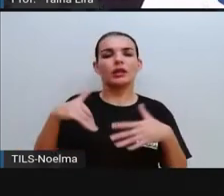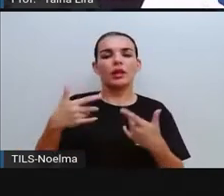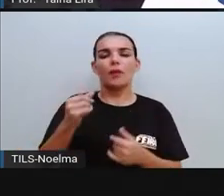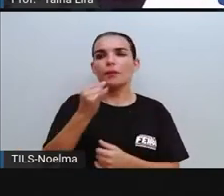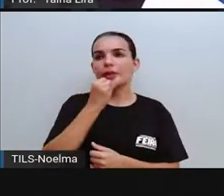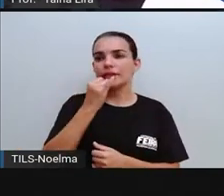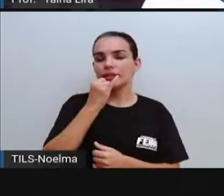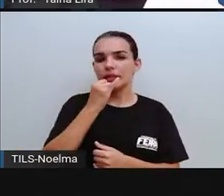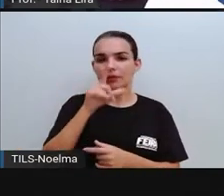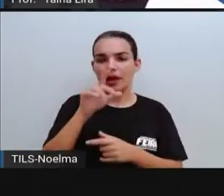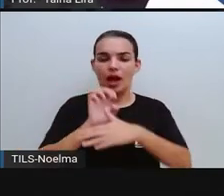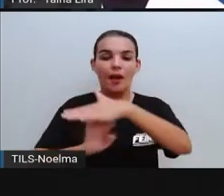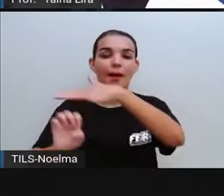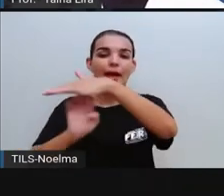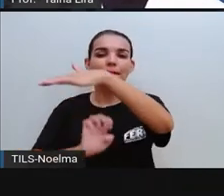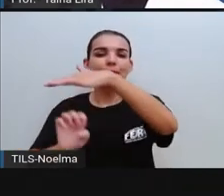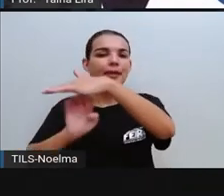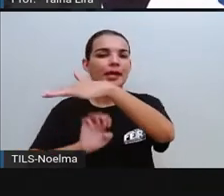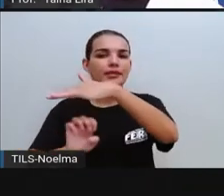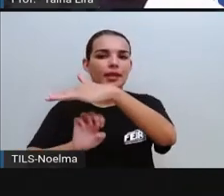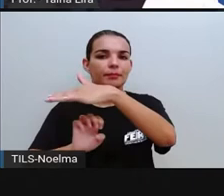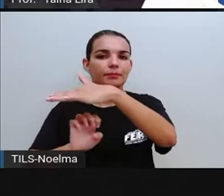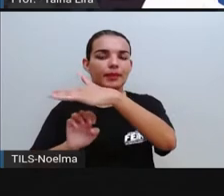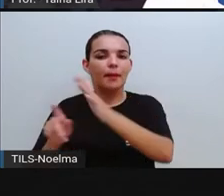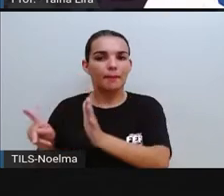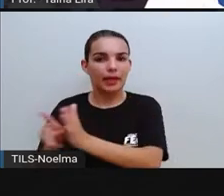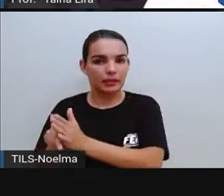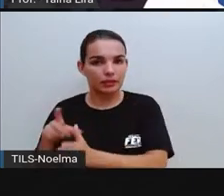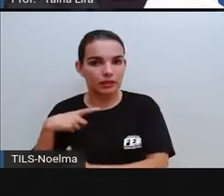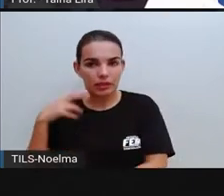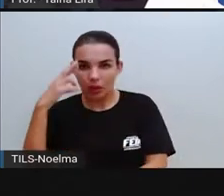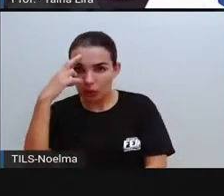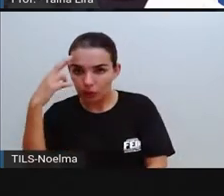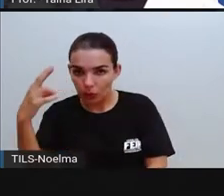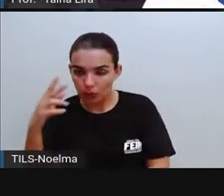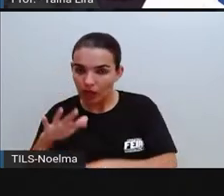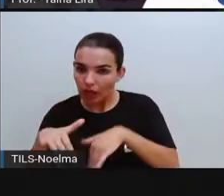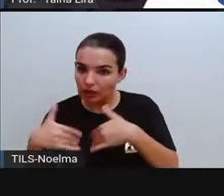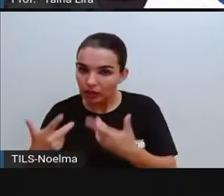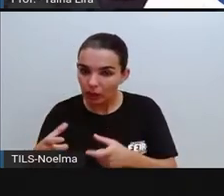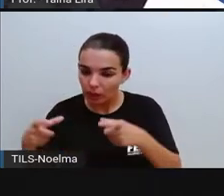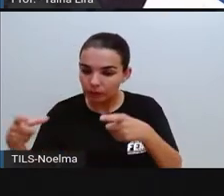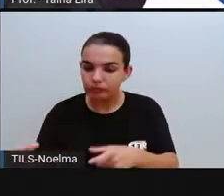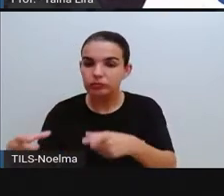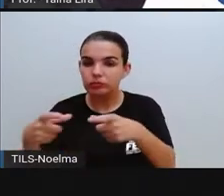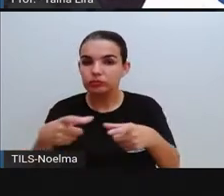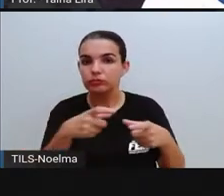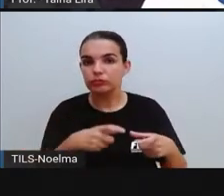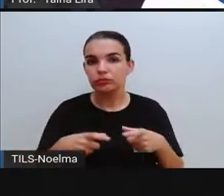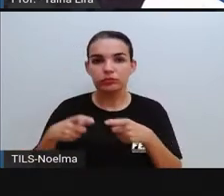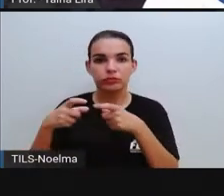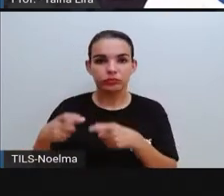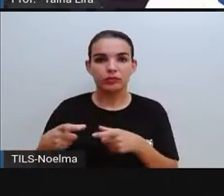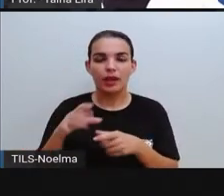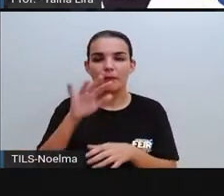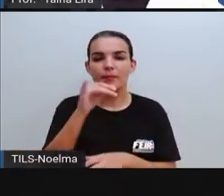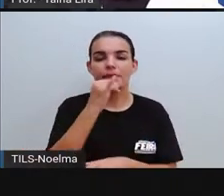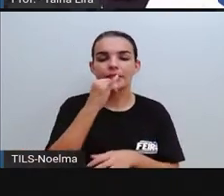privado? Uma empresa, uma empresa tem um dono, tá? Uma empresa, por exemplo, um